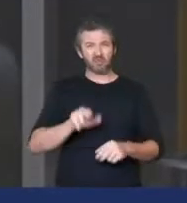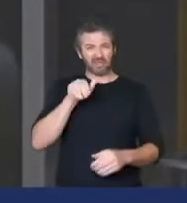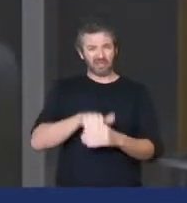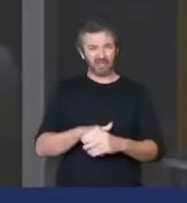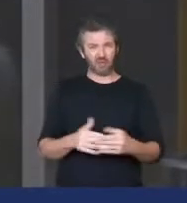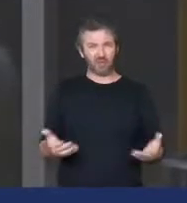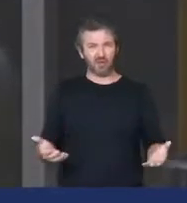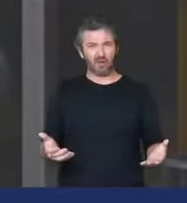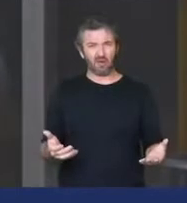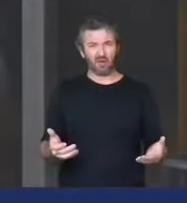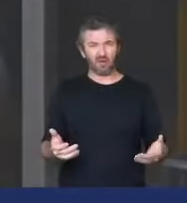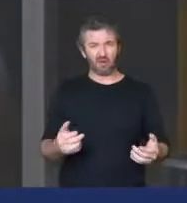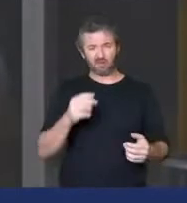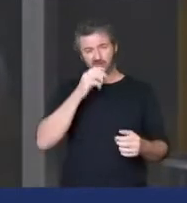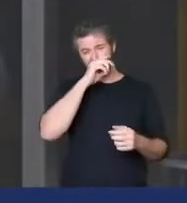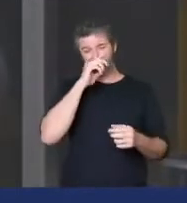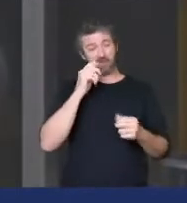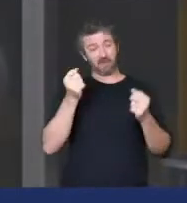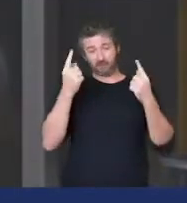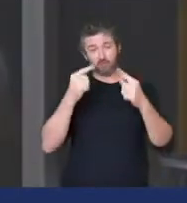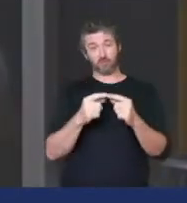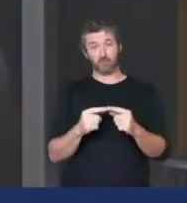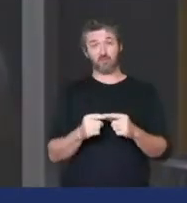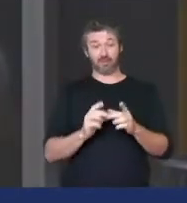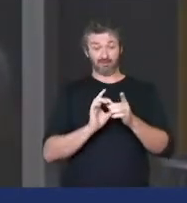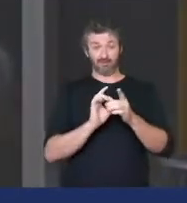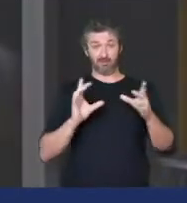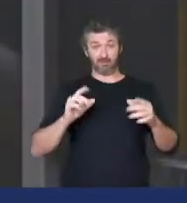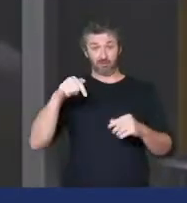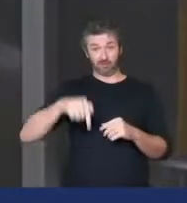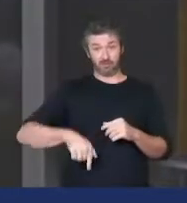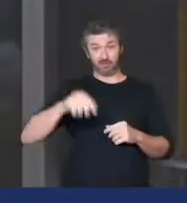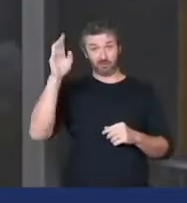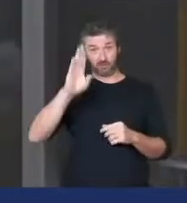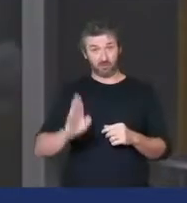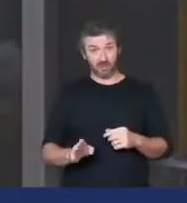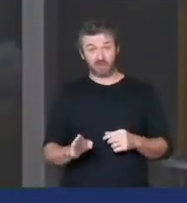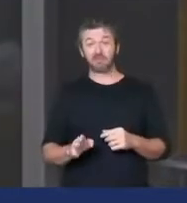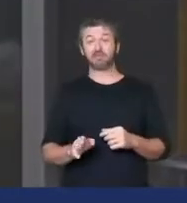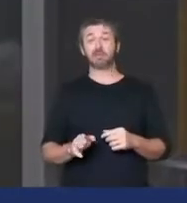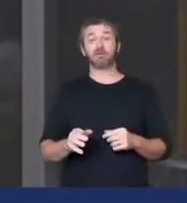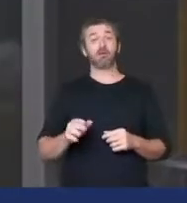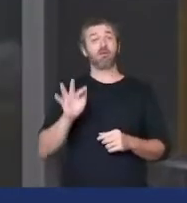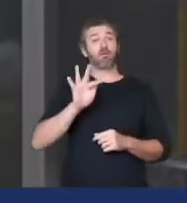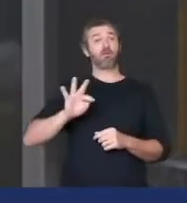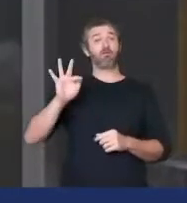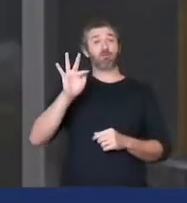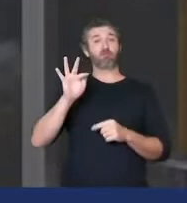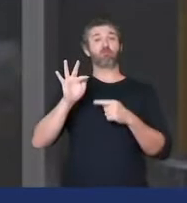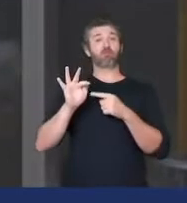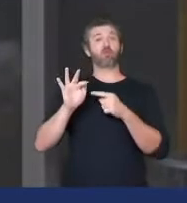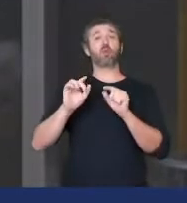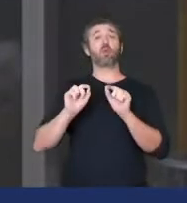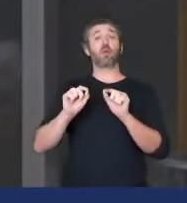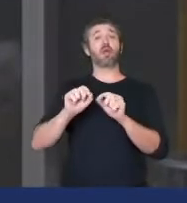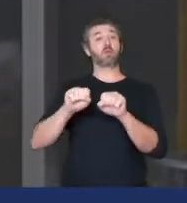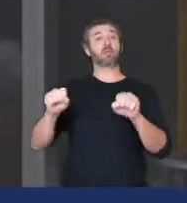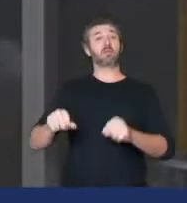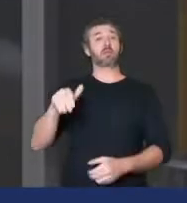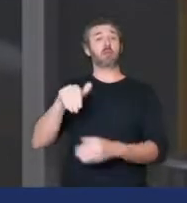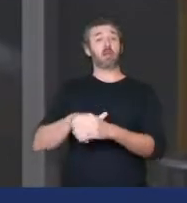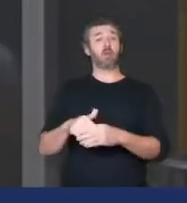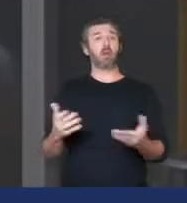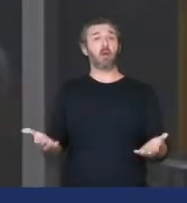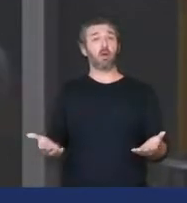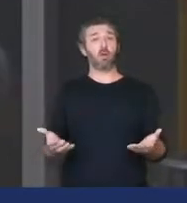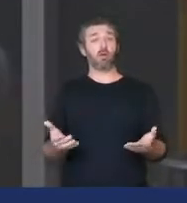É um absurdo. A democracia no Brasil, ela vem funcionando através do sistema eleitoral. E